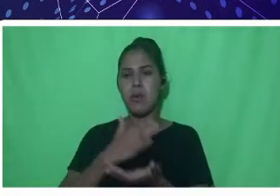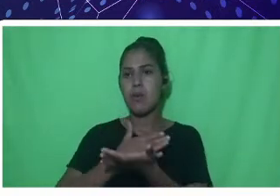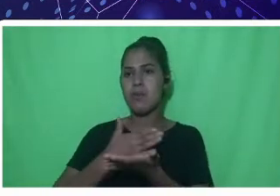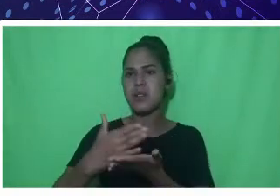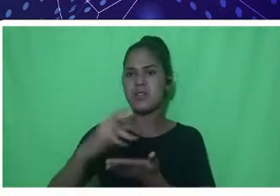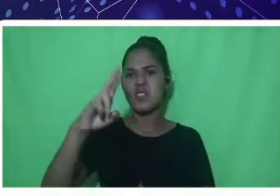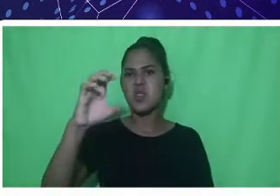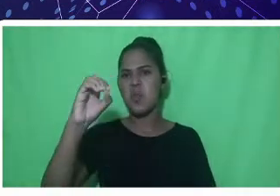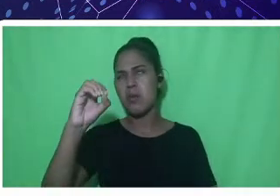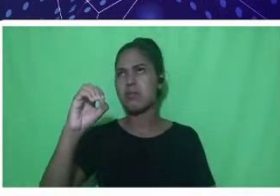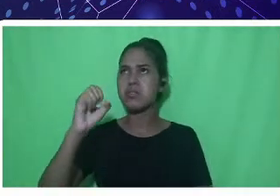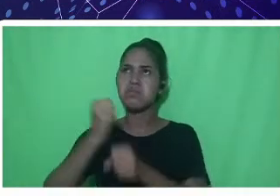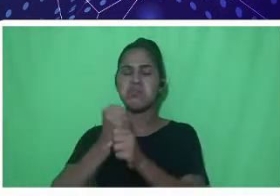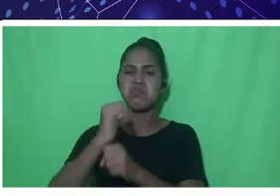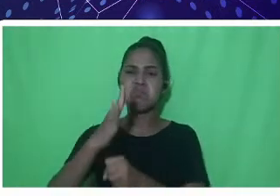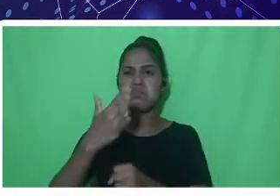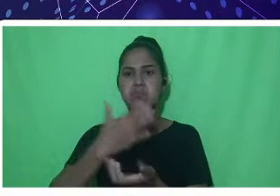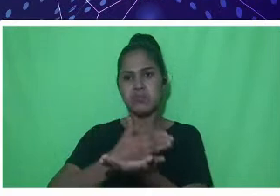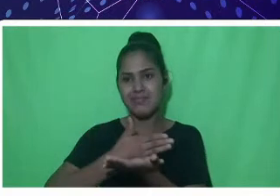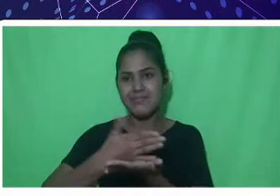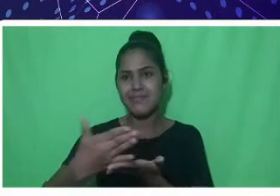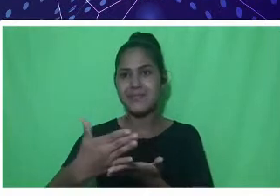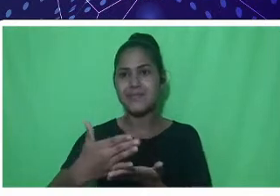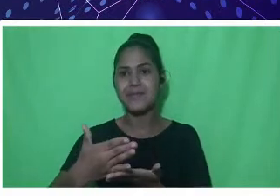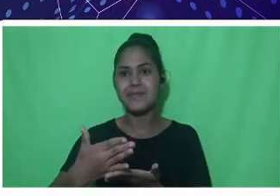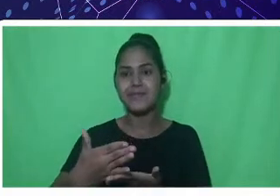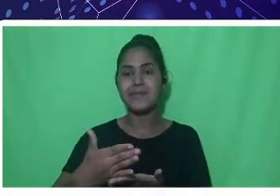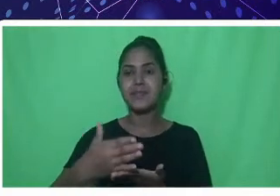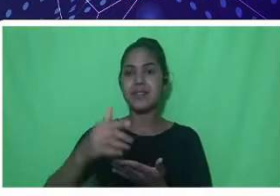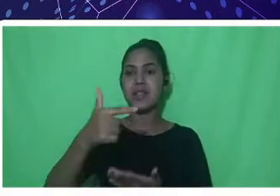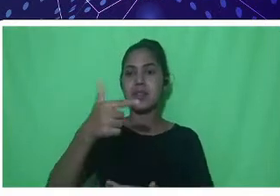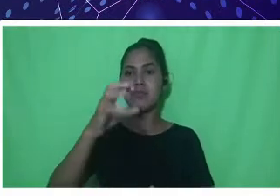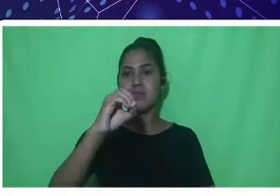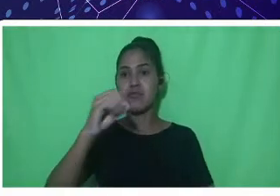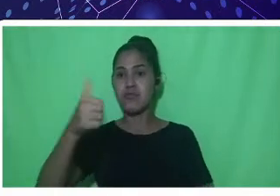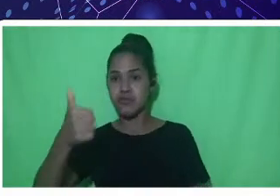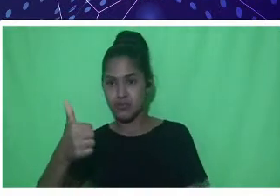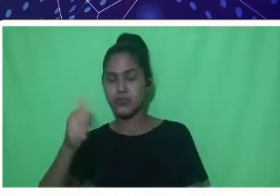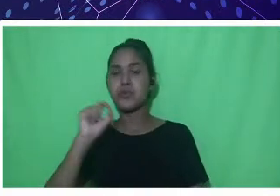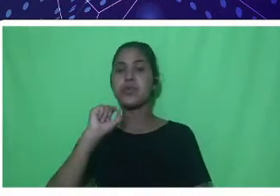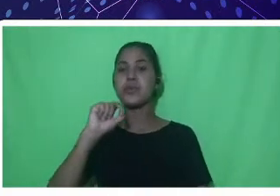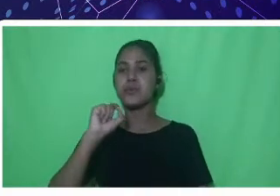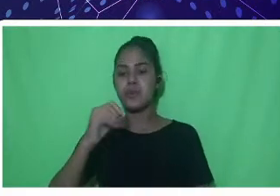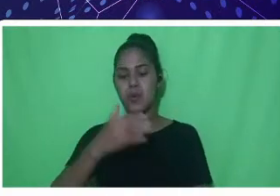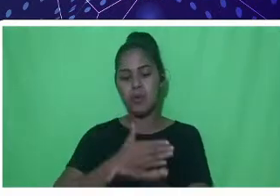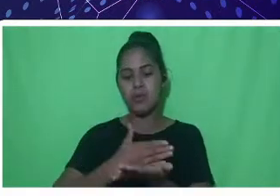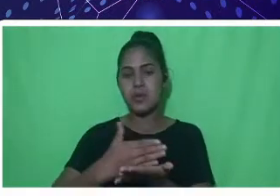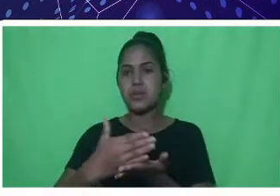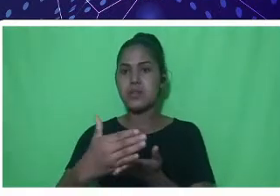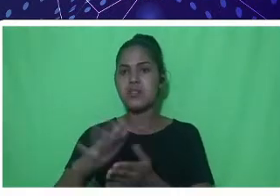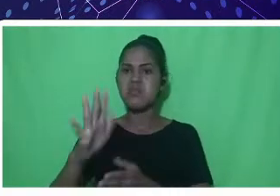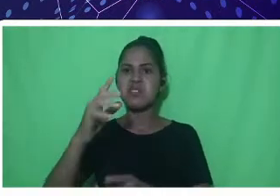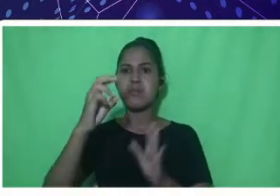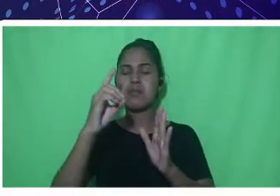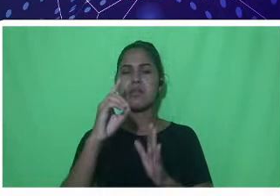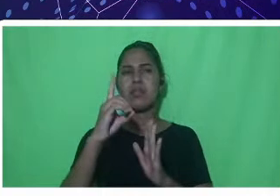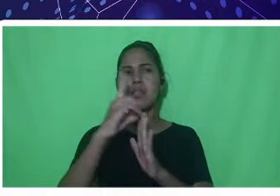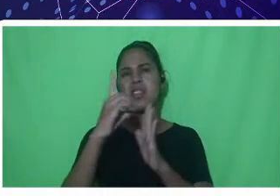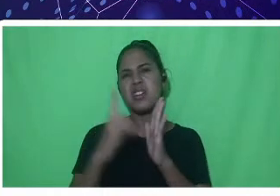anos, completou em 2021, e ele surgiu exatamente na década de 60 ali, 70,